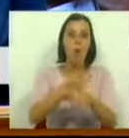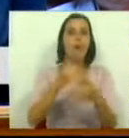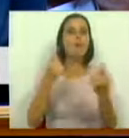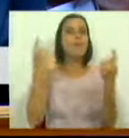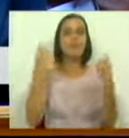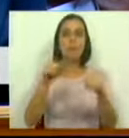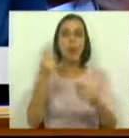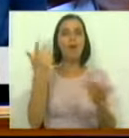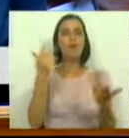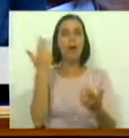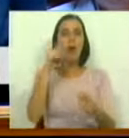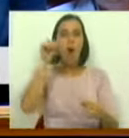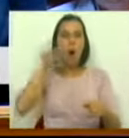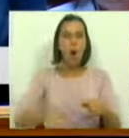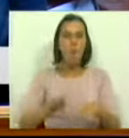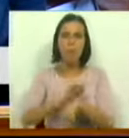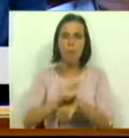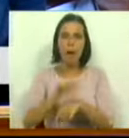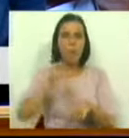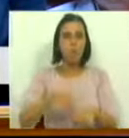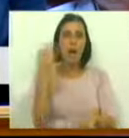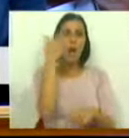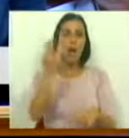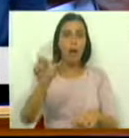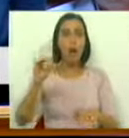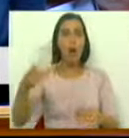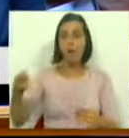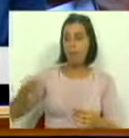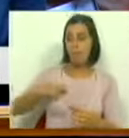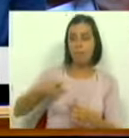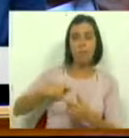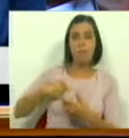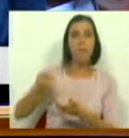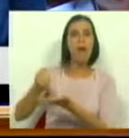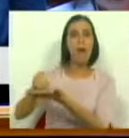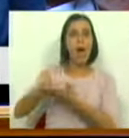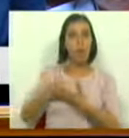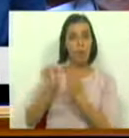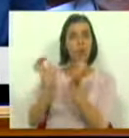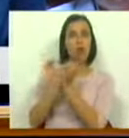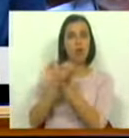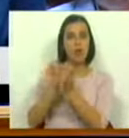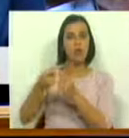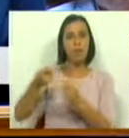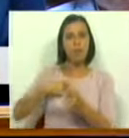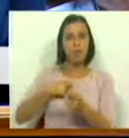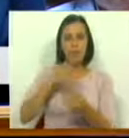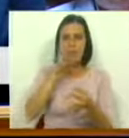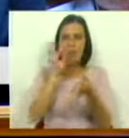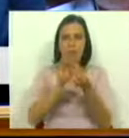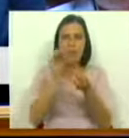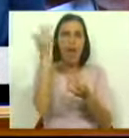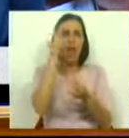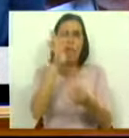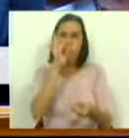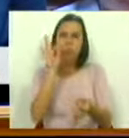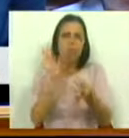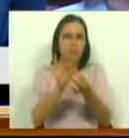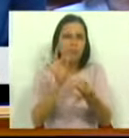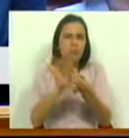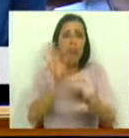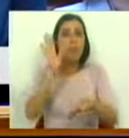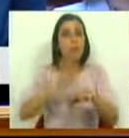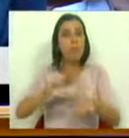reformadas compulsivamente ou recebem benefícios sociais, pensões e reformas baixíssimas em